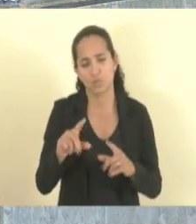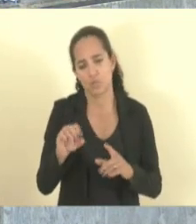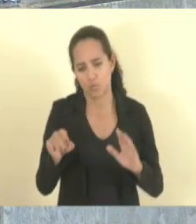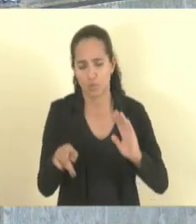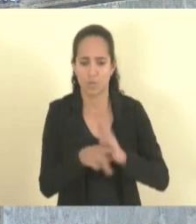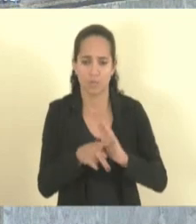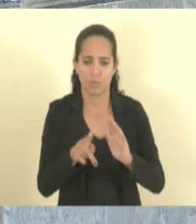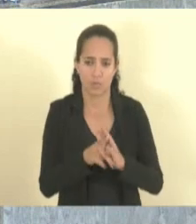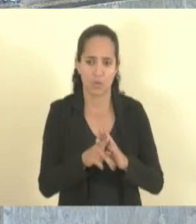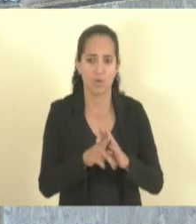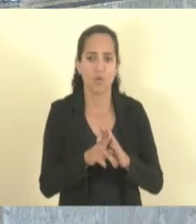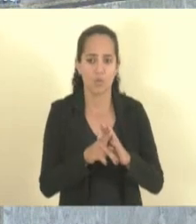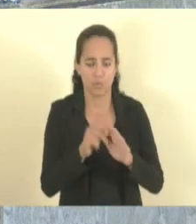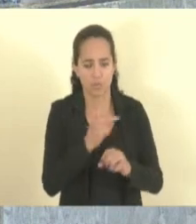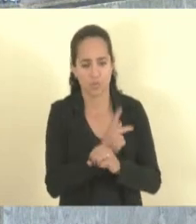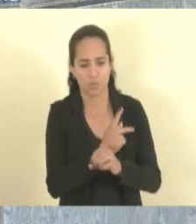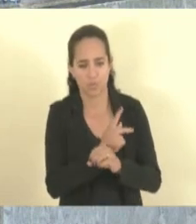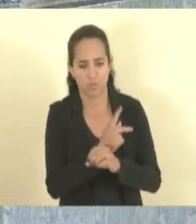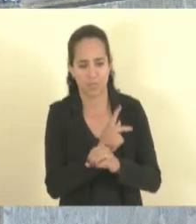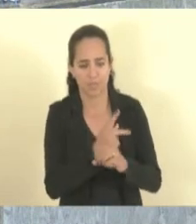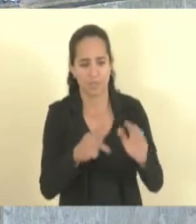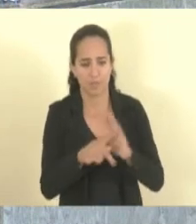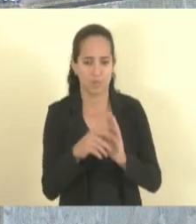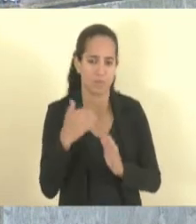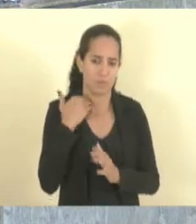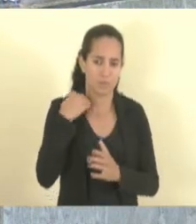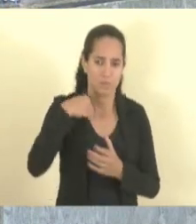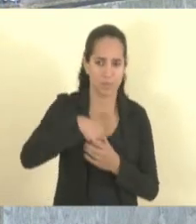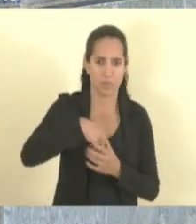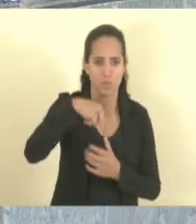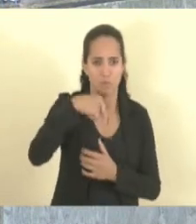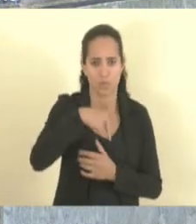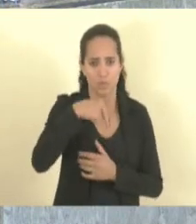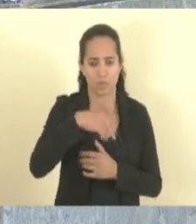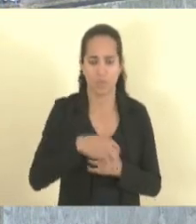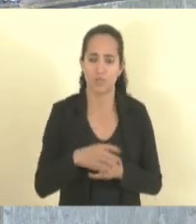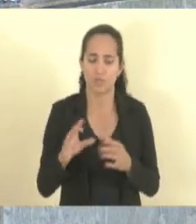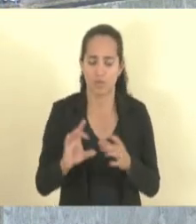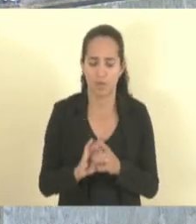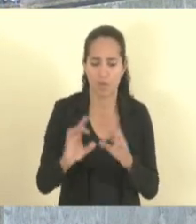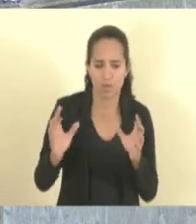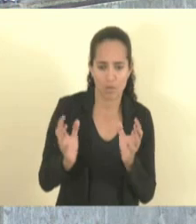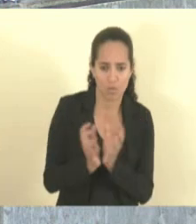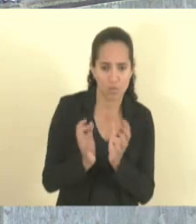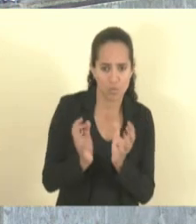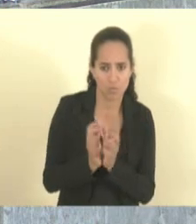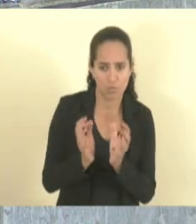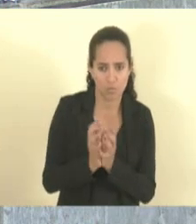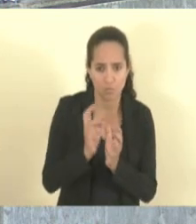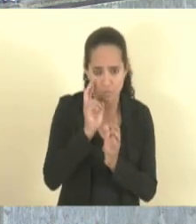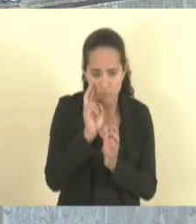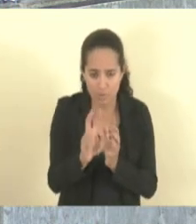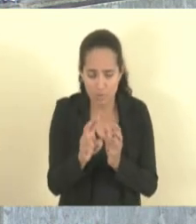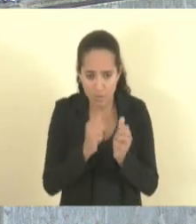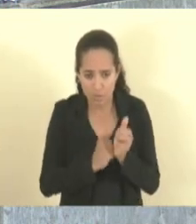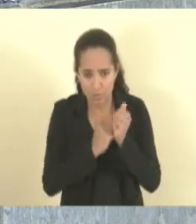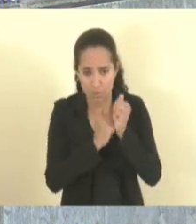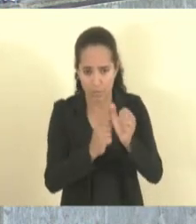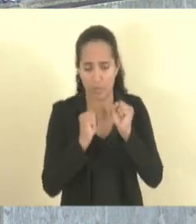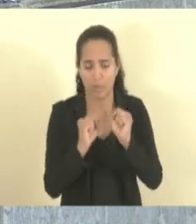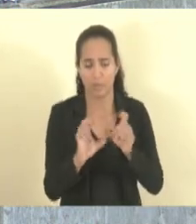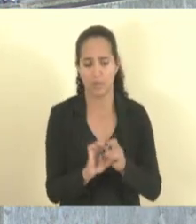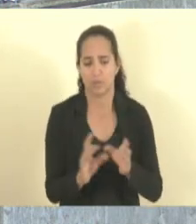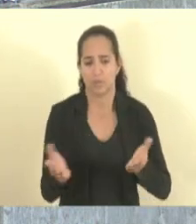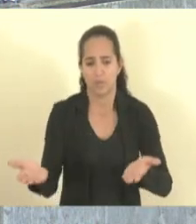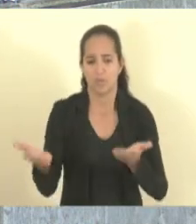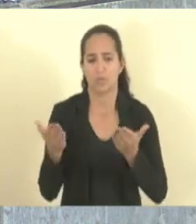vai iniciar a apresentação dele agora, que já está disponível no nosso grupo, para que os deputados possam acompanhar. Lourenço, com a palavra.